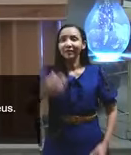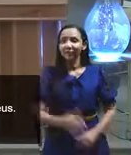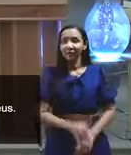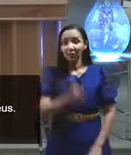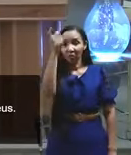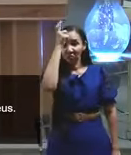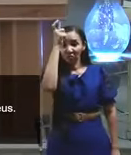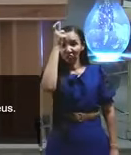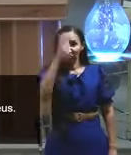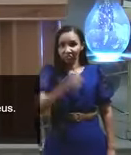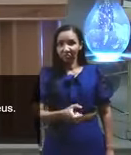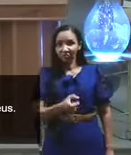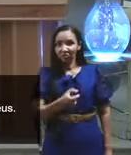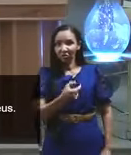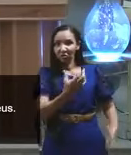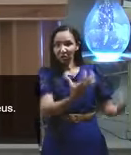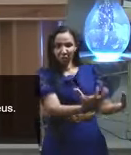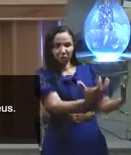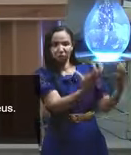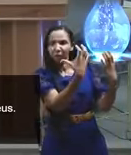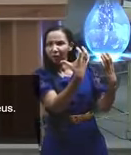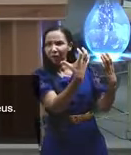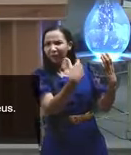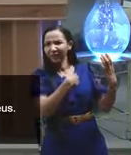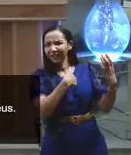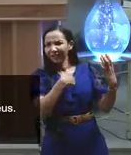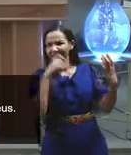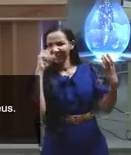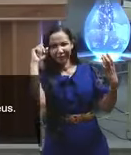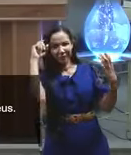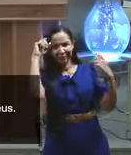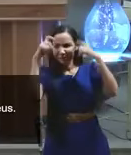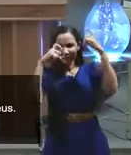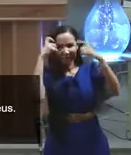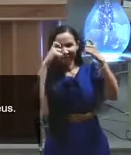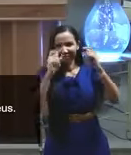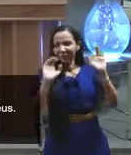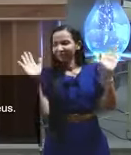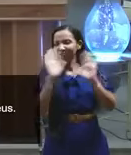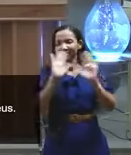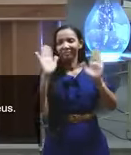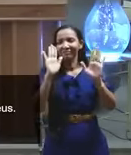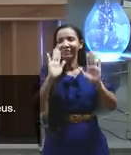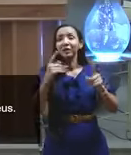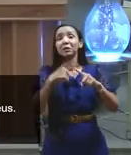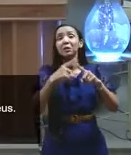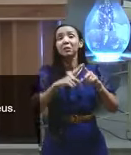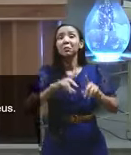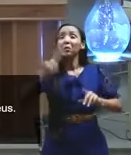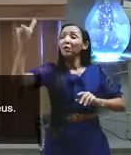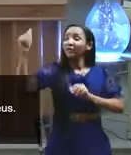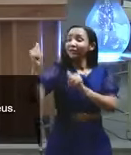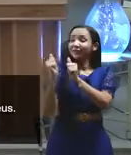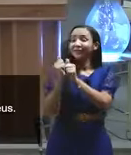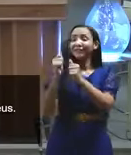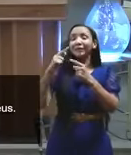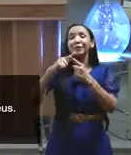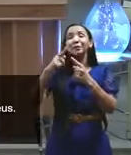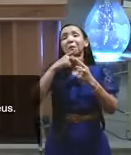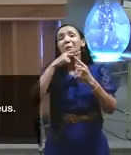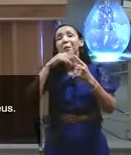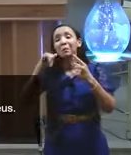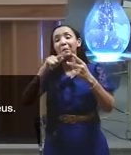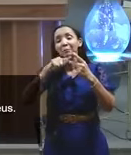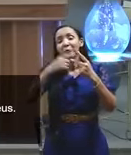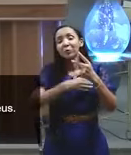diabo chegar lá porque para ele chegar ele tem que enfrentar o pai o filho o espírito santo miria de anjos porque